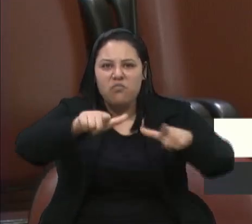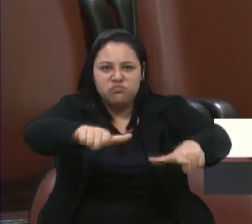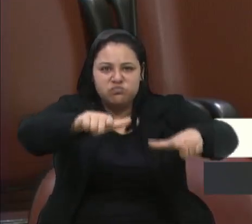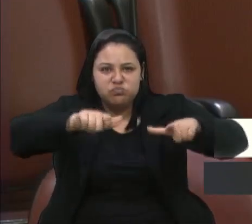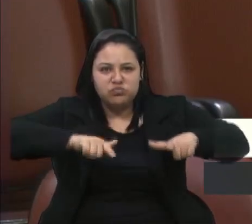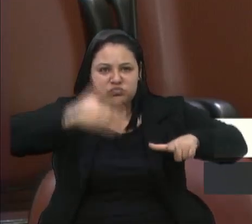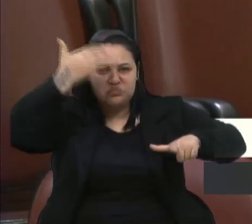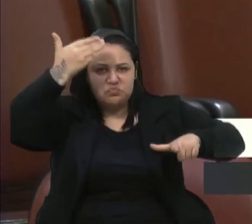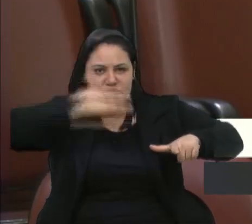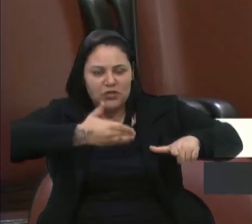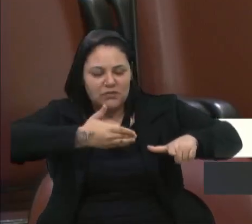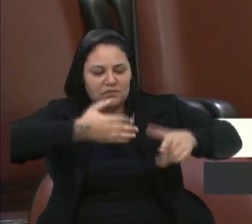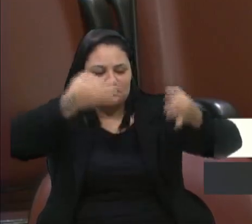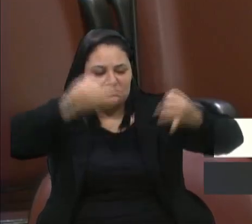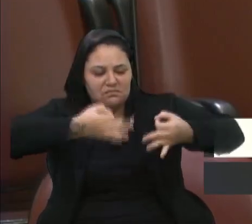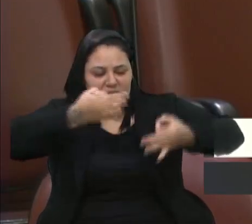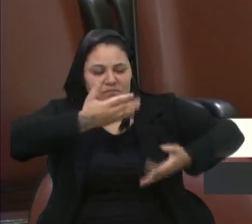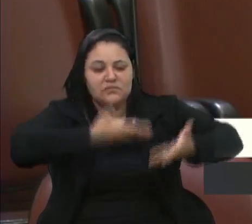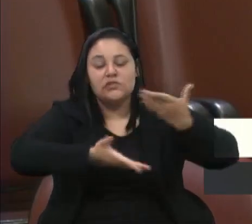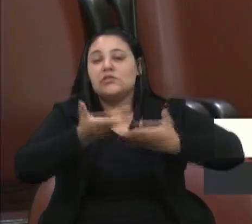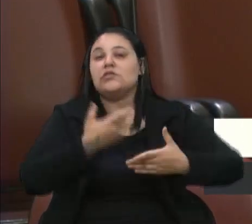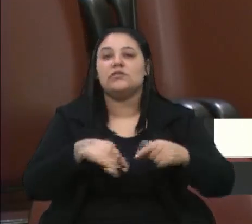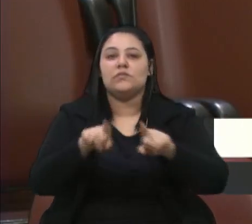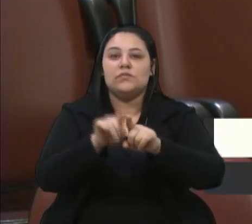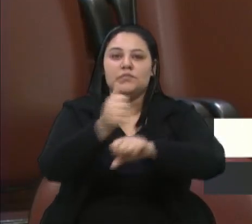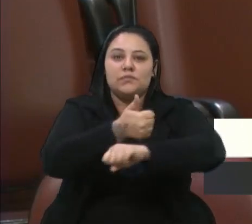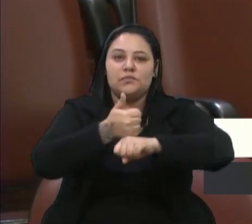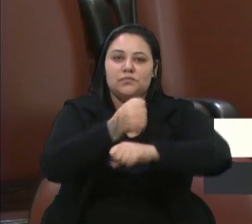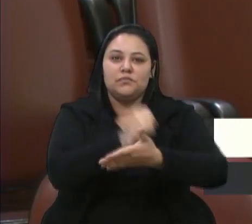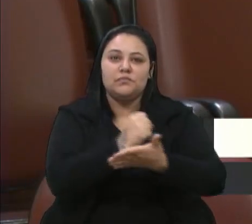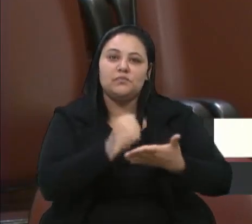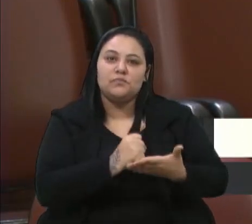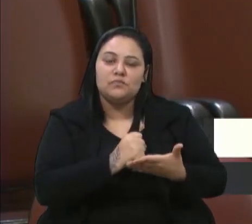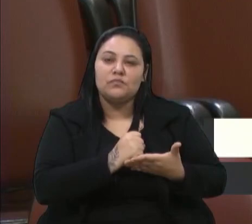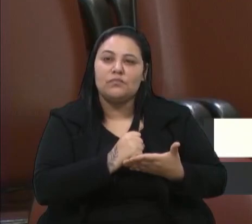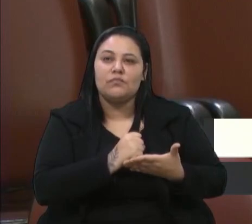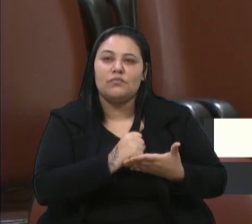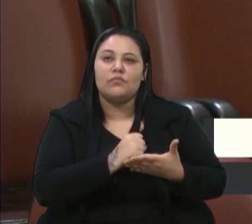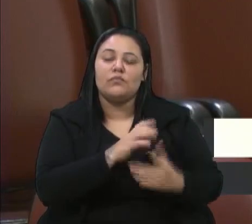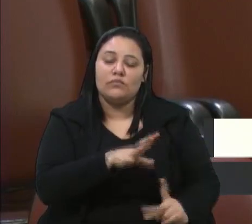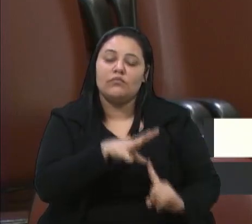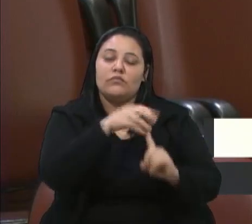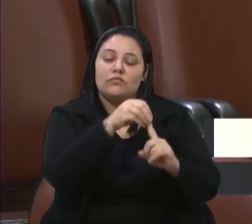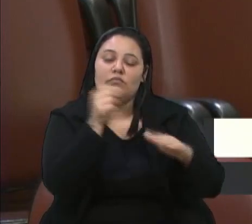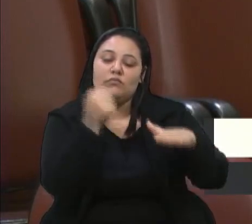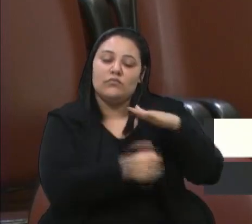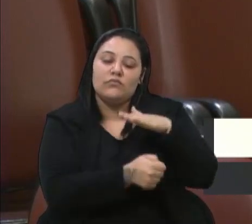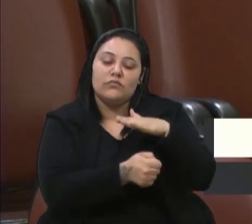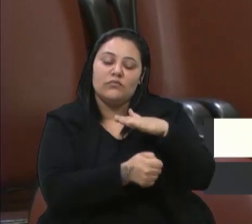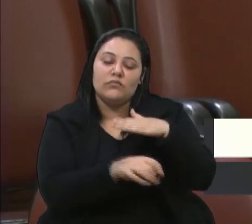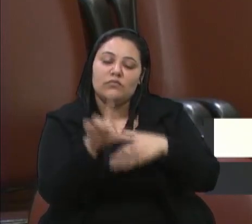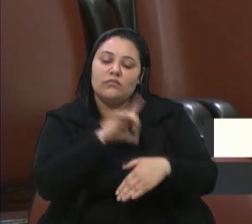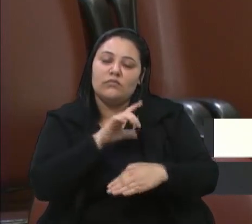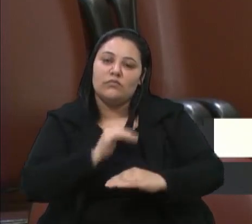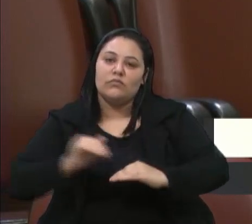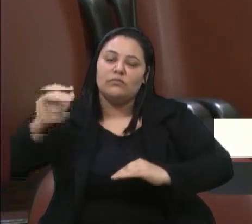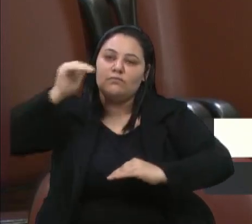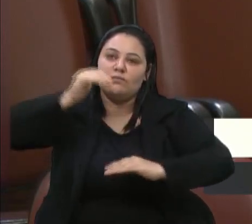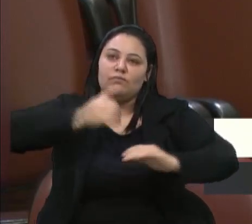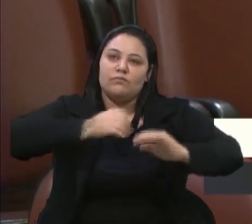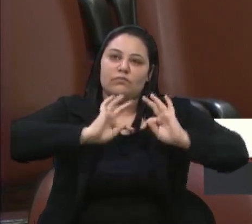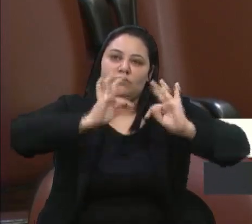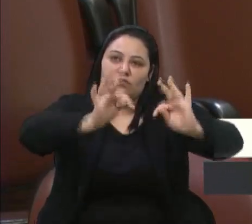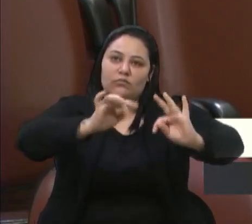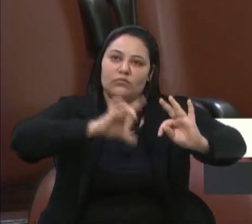a excelência em atendimento e também dos profissionais e, principalmente, os investimentos em alta tecnologia. Nós teremos